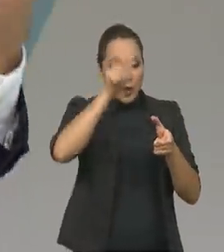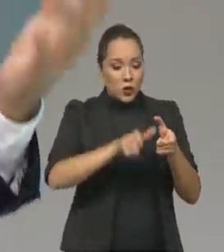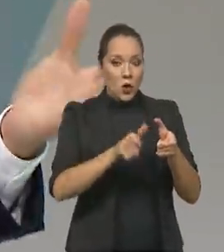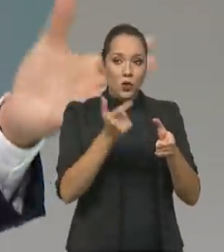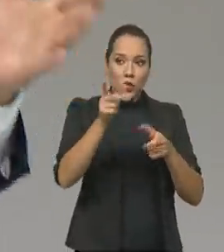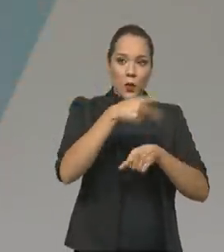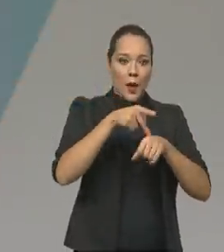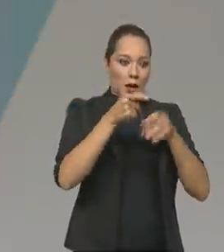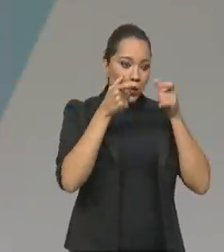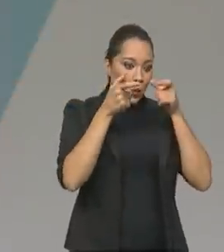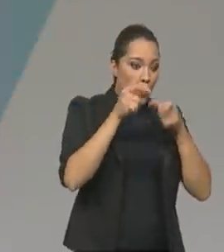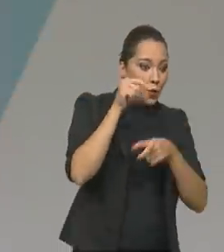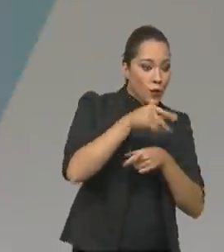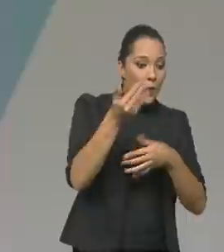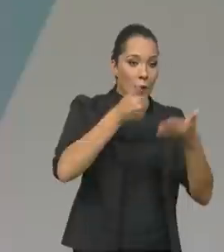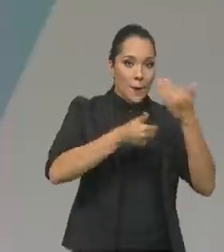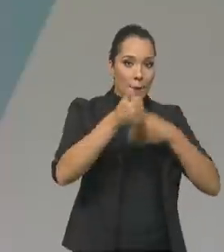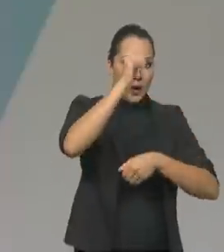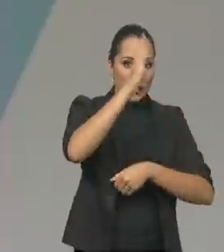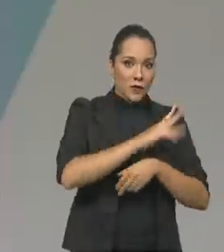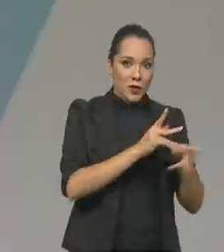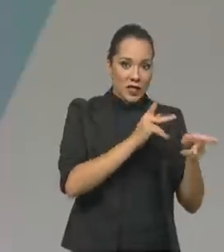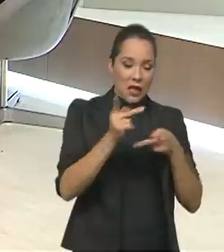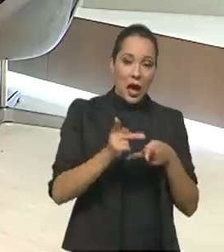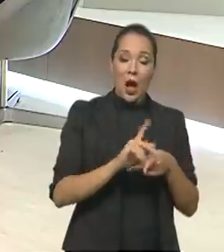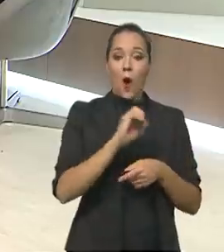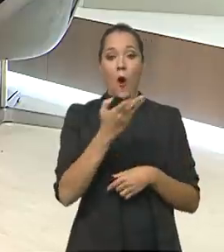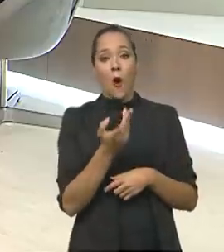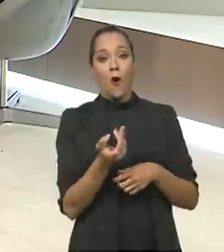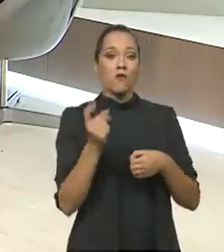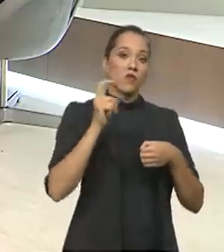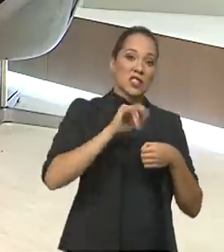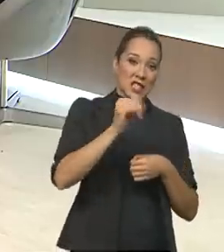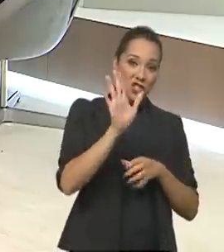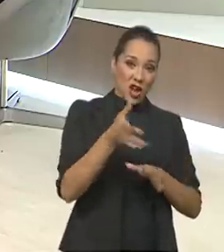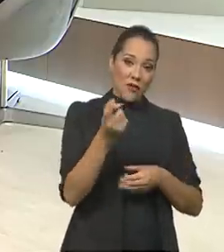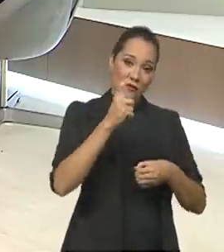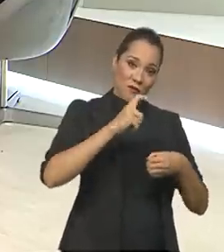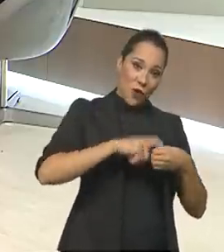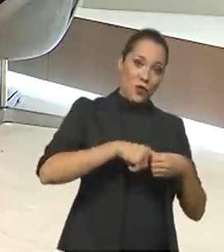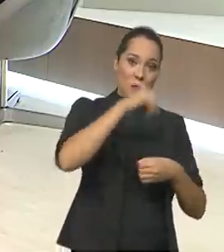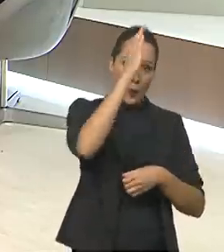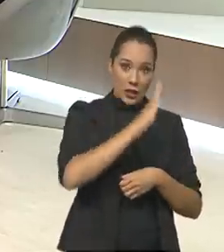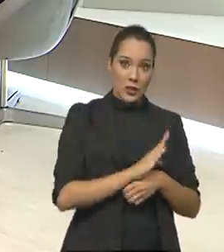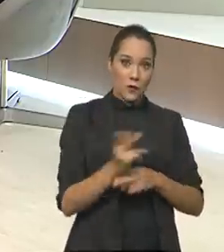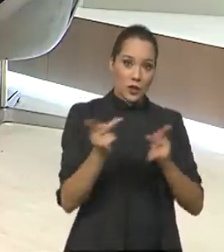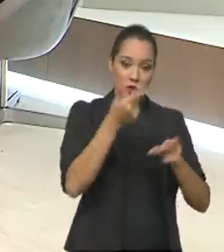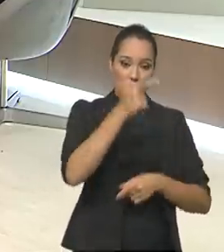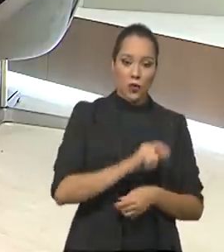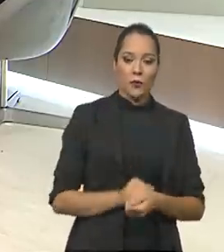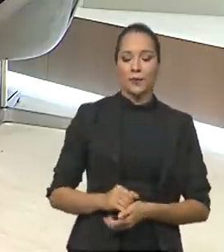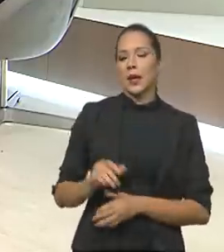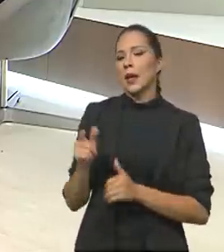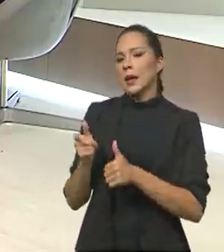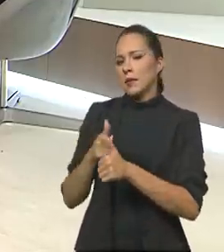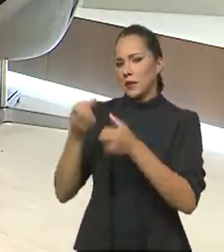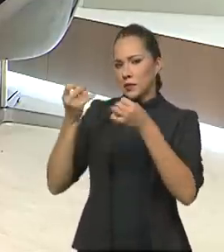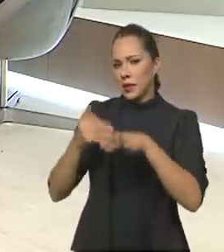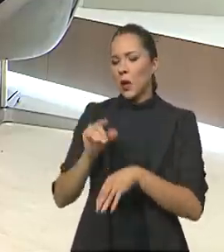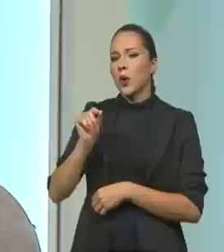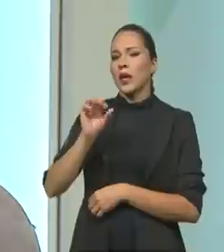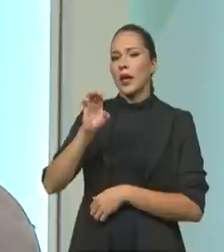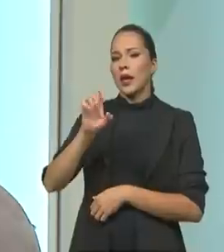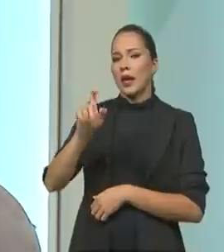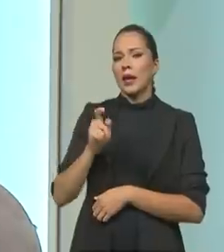do exterior que possam vir ao Brasil visitar ou voltar, caso já tenham vindo. Olha, primeiro eu vou explicar o que é a Expo